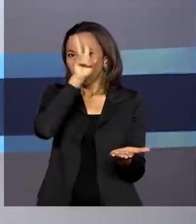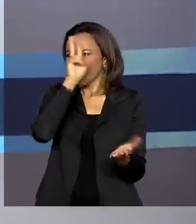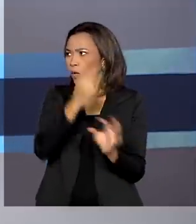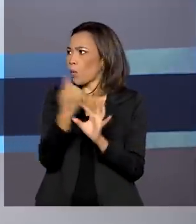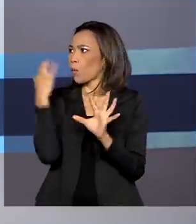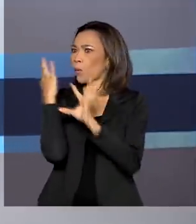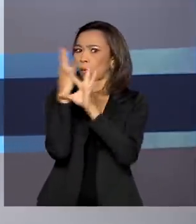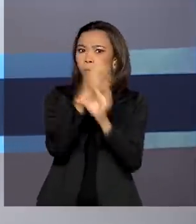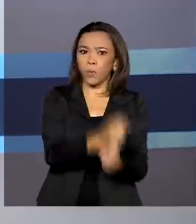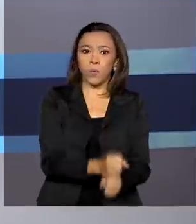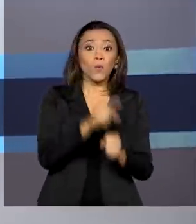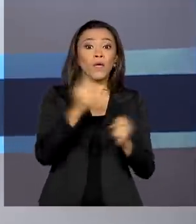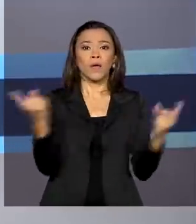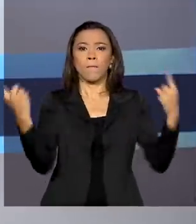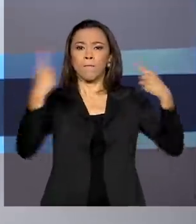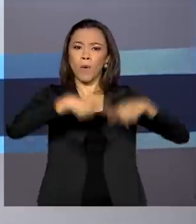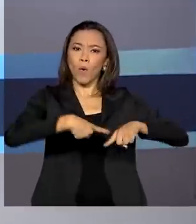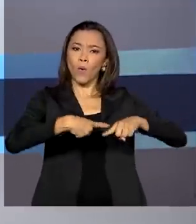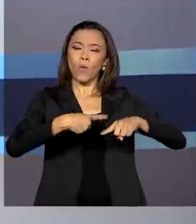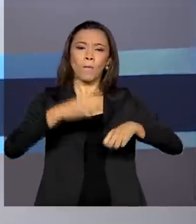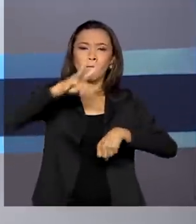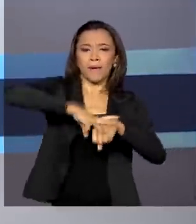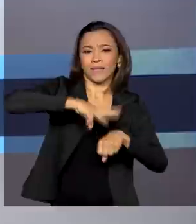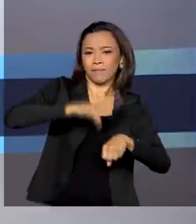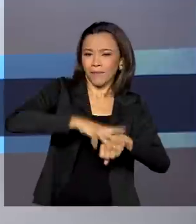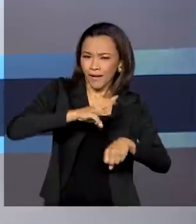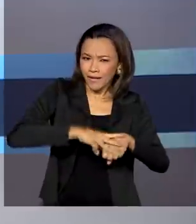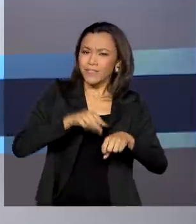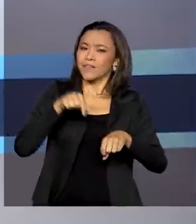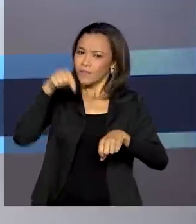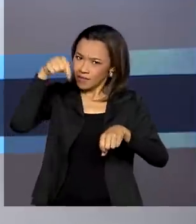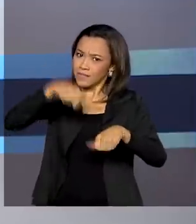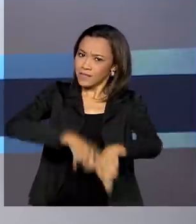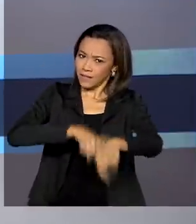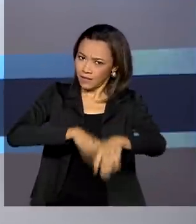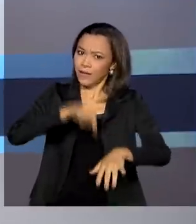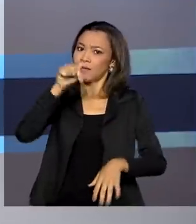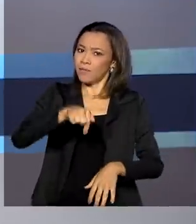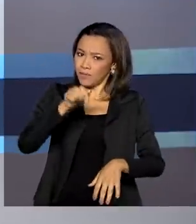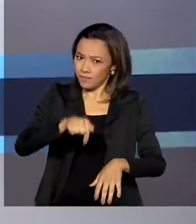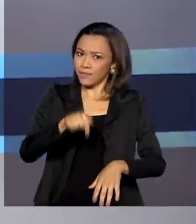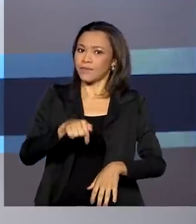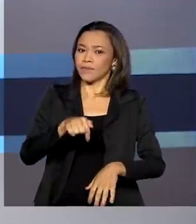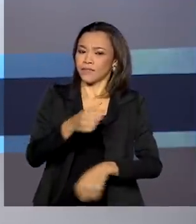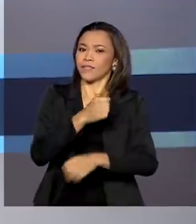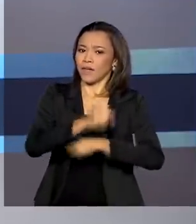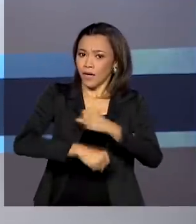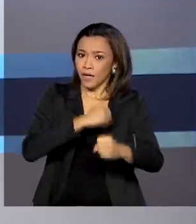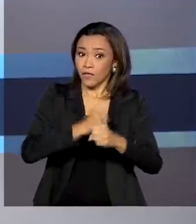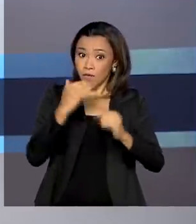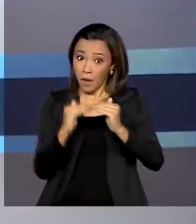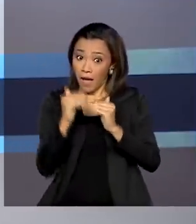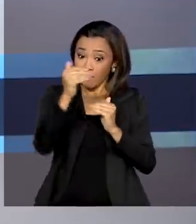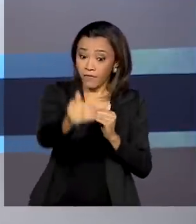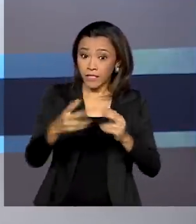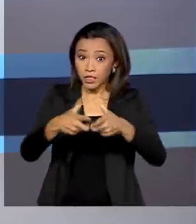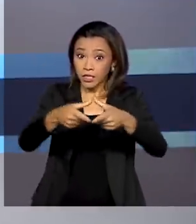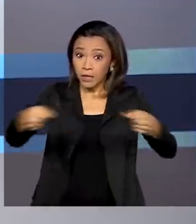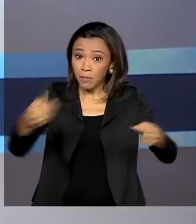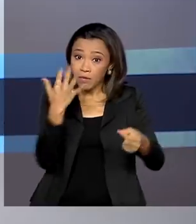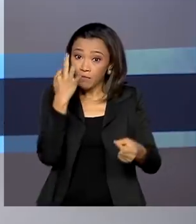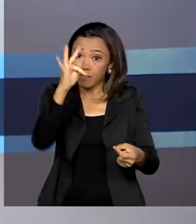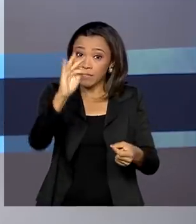Olimpíada Internacional de Matemática, disputada em setembro deste ano. Ficamos à frente de países como Japão, França,